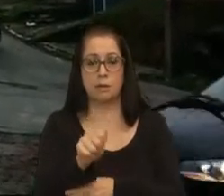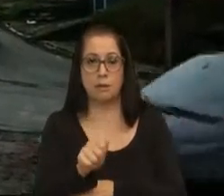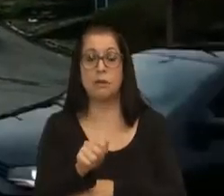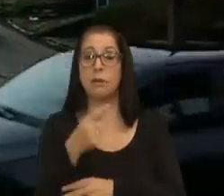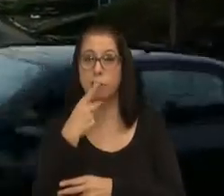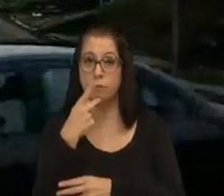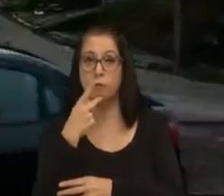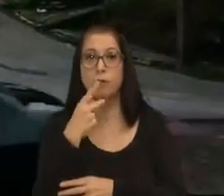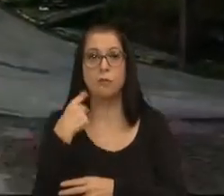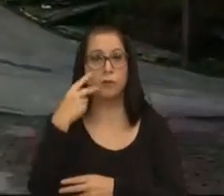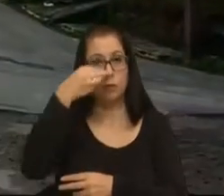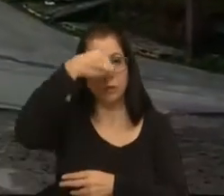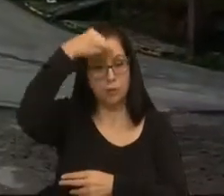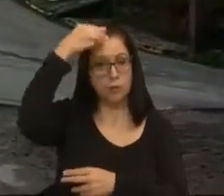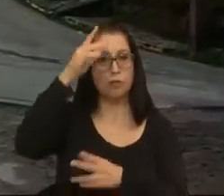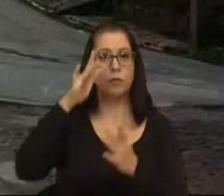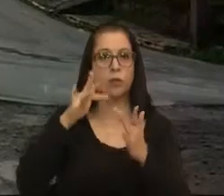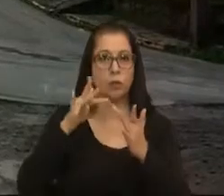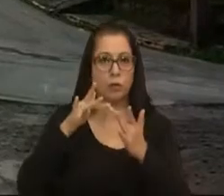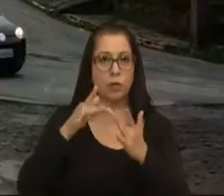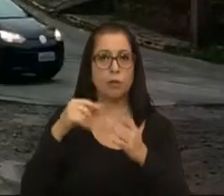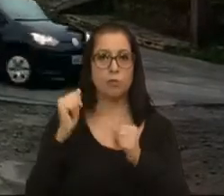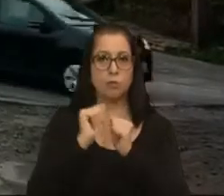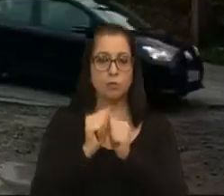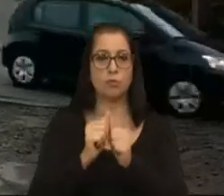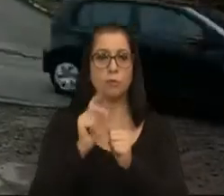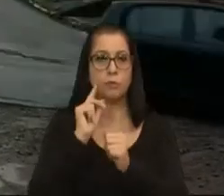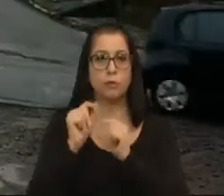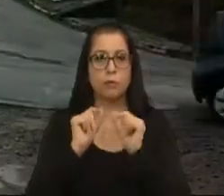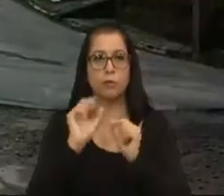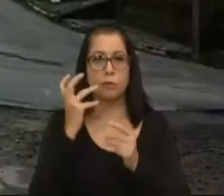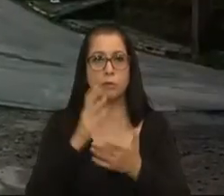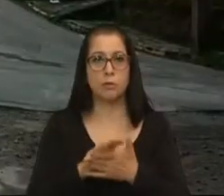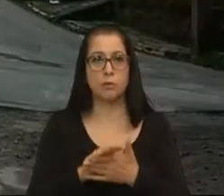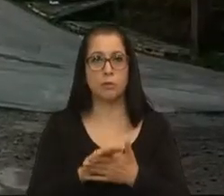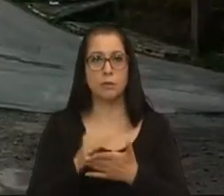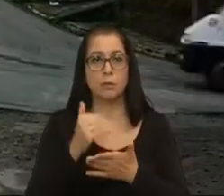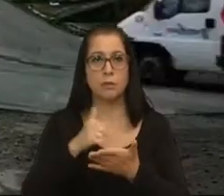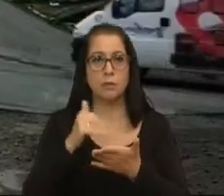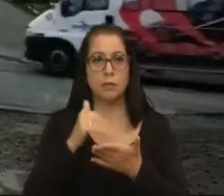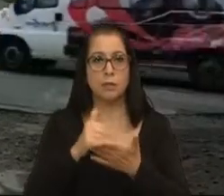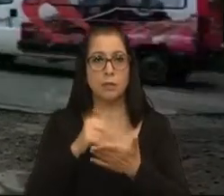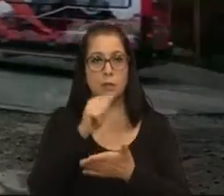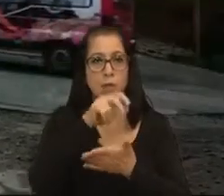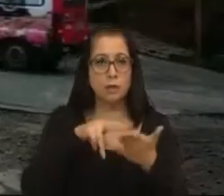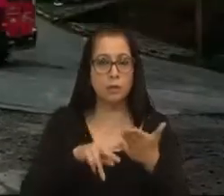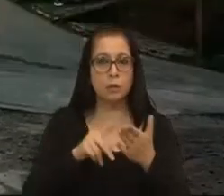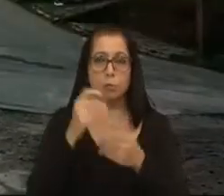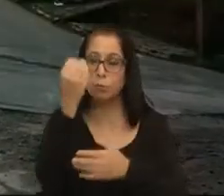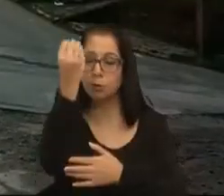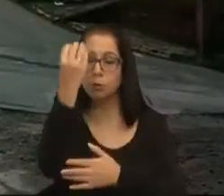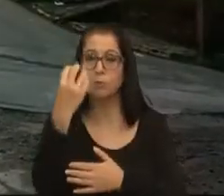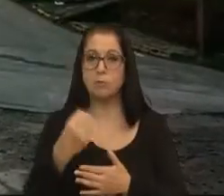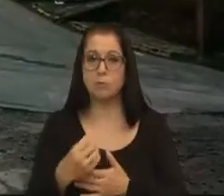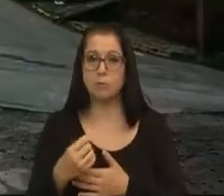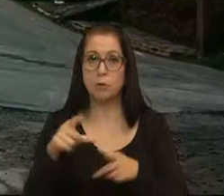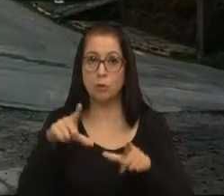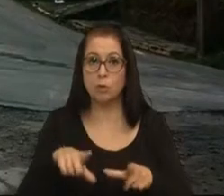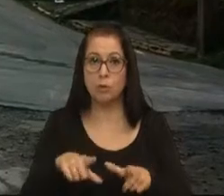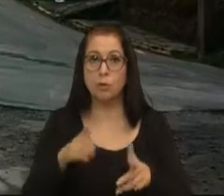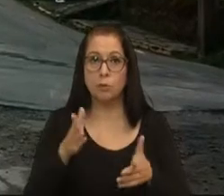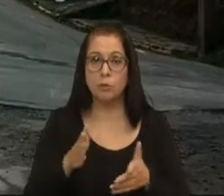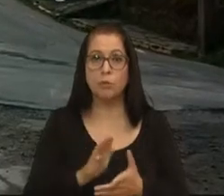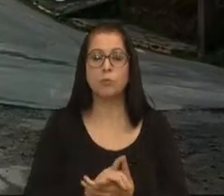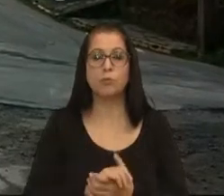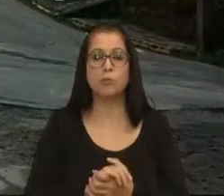a gente esteve lá em contato, estivemos juntos lá vendo a situação, e o secretário analisou e colocou a sinaleira naquele local. E hoje,